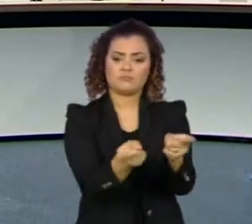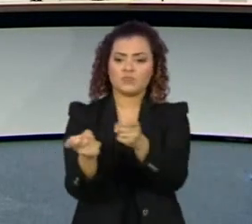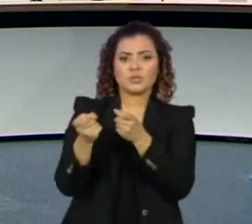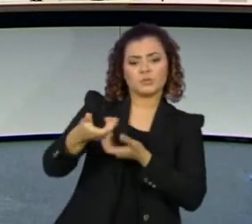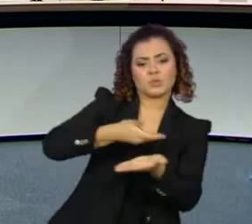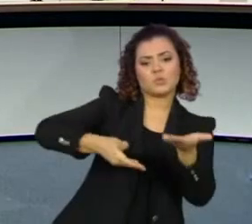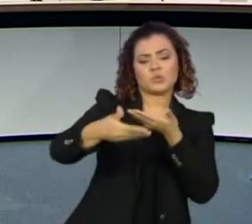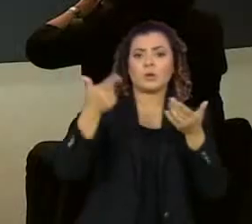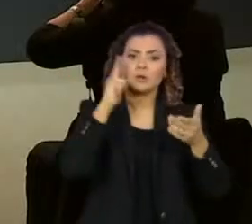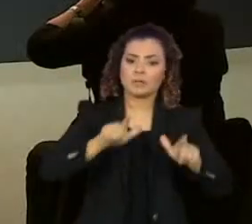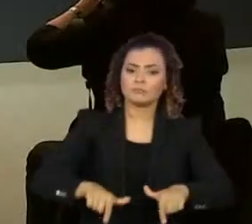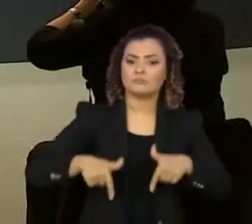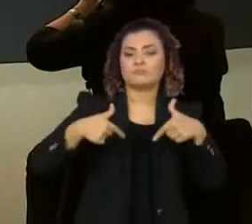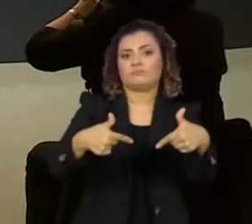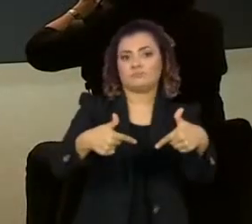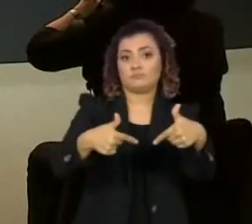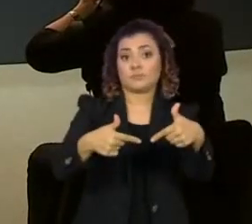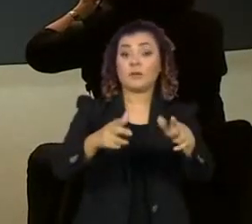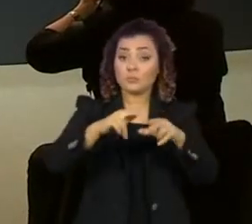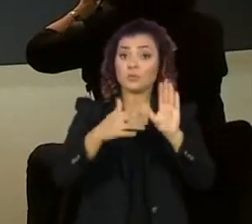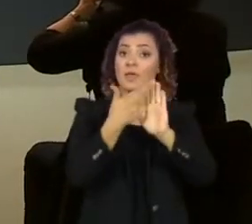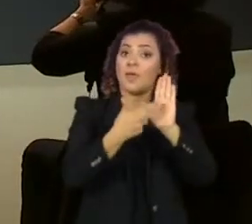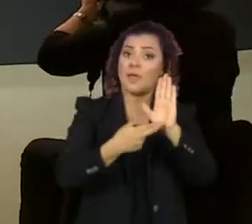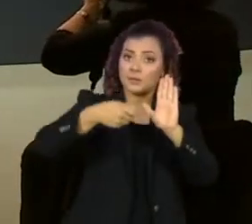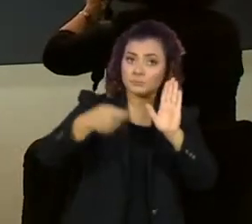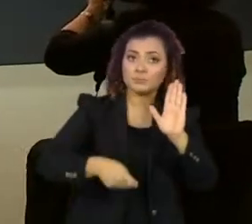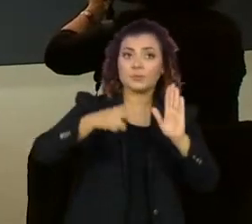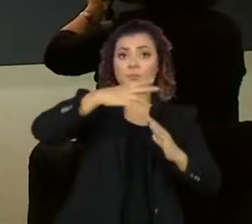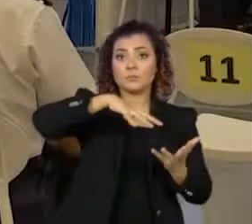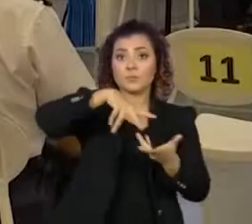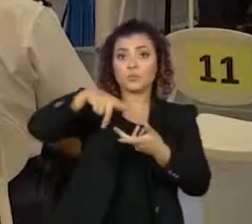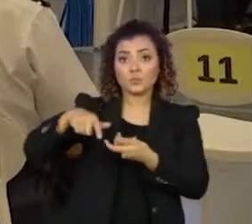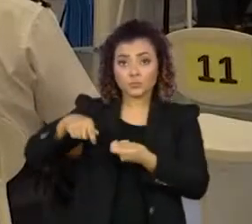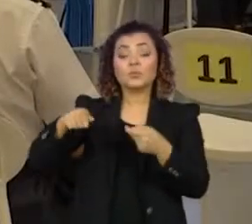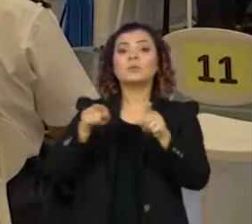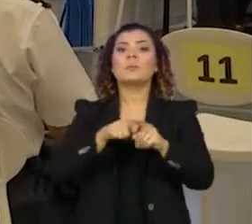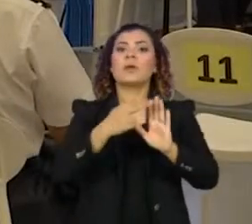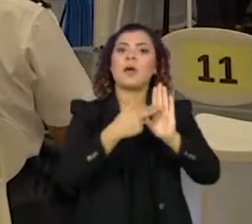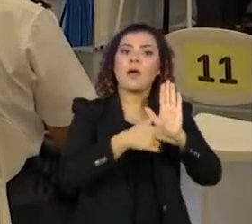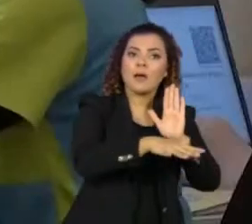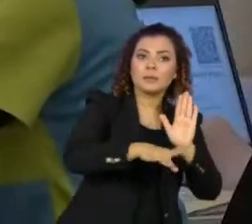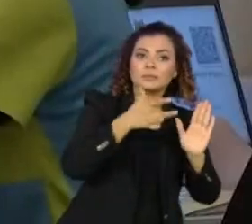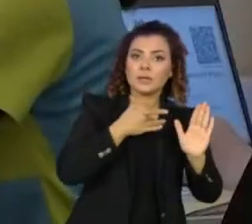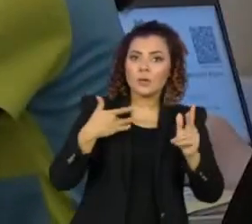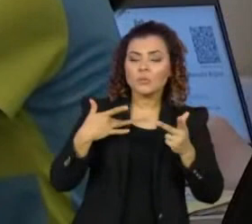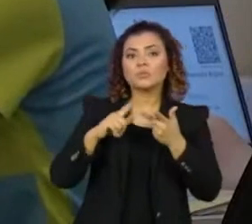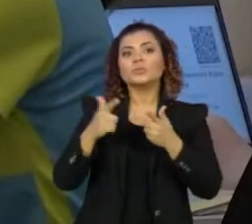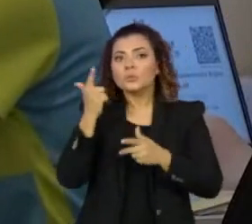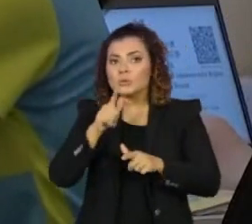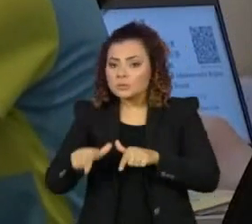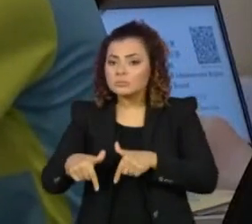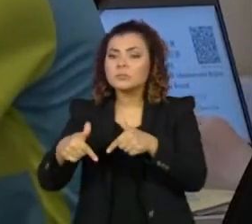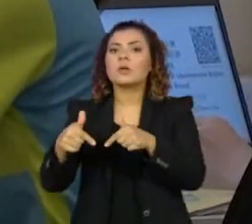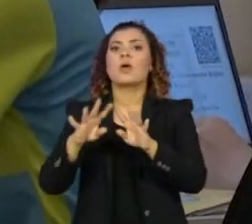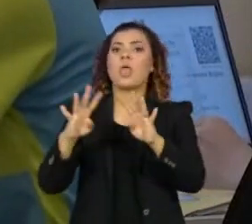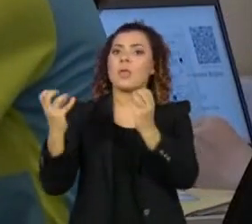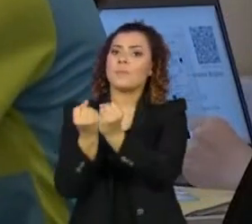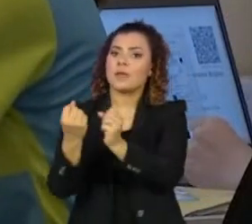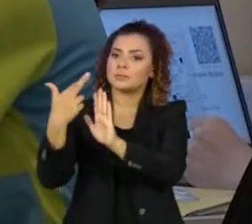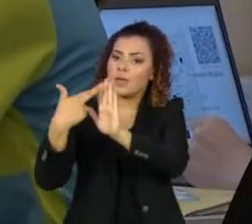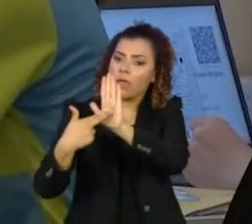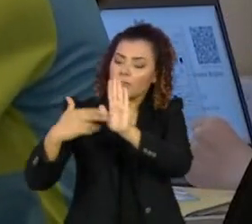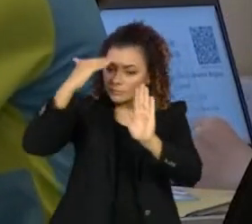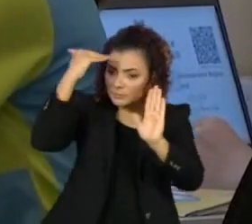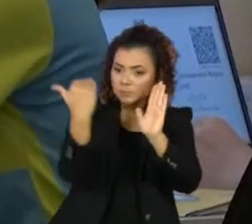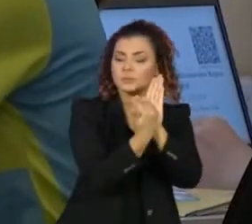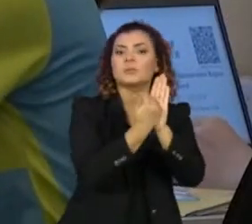uma ação coletiva. Regulamentações internacionais que regem a saúde e implementadas pela OMS já